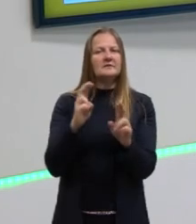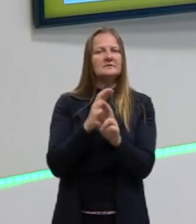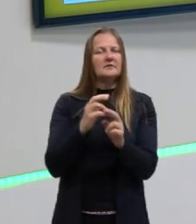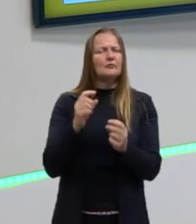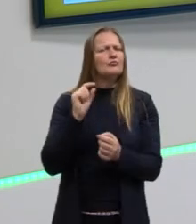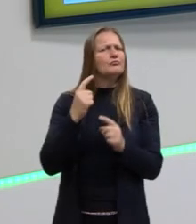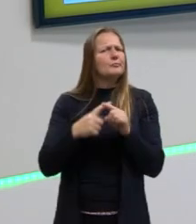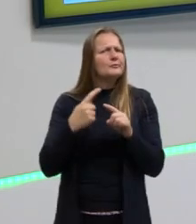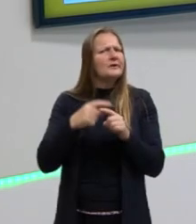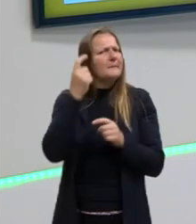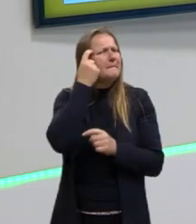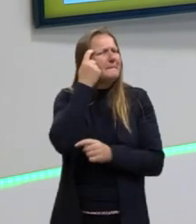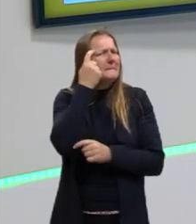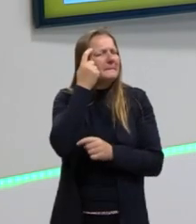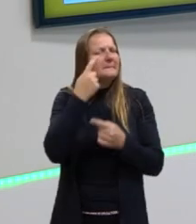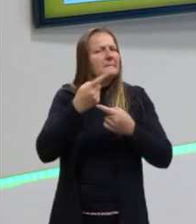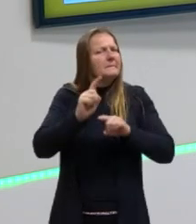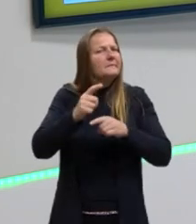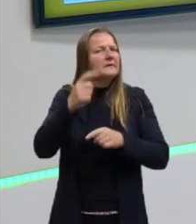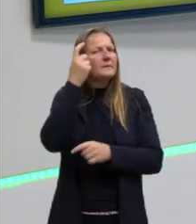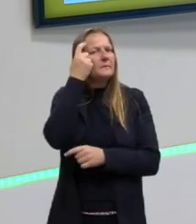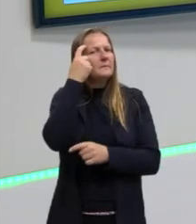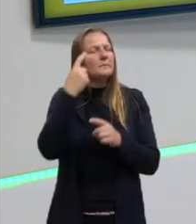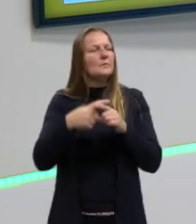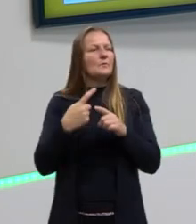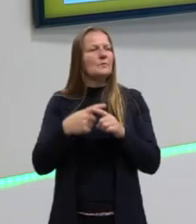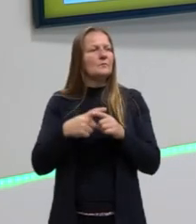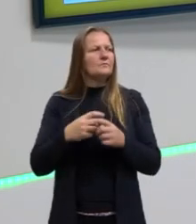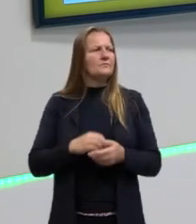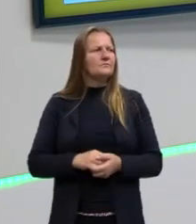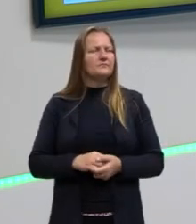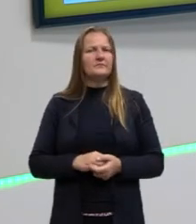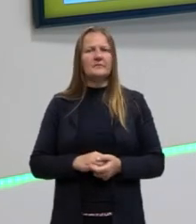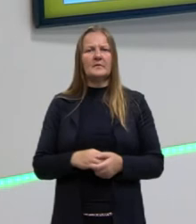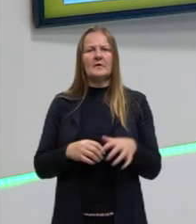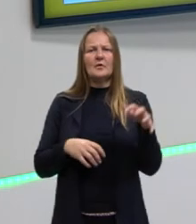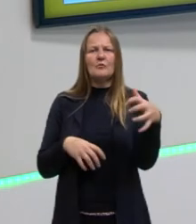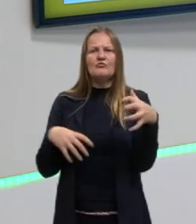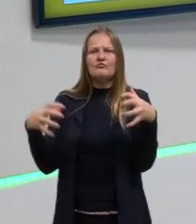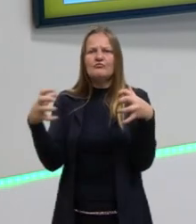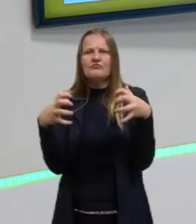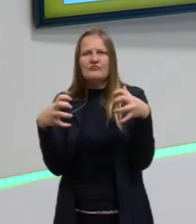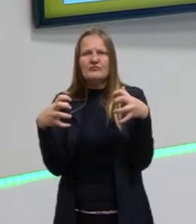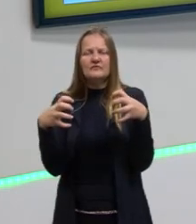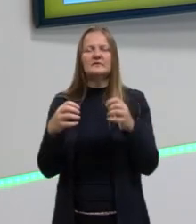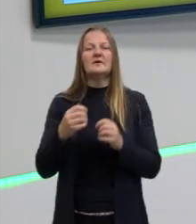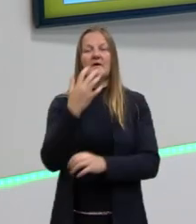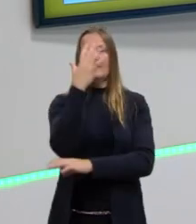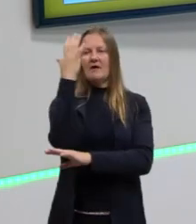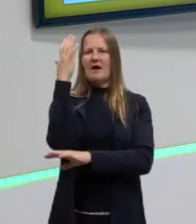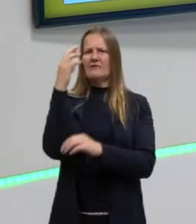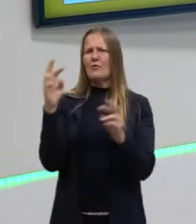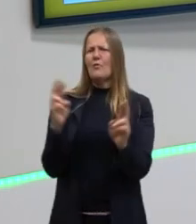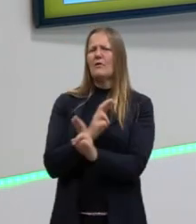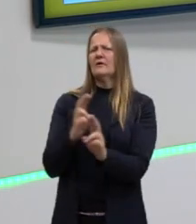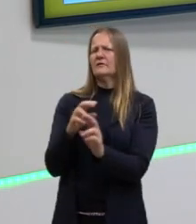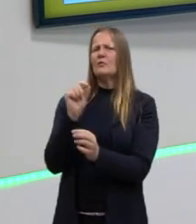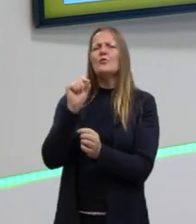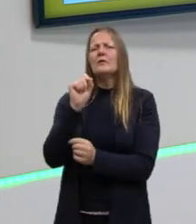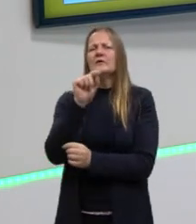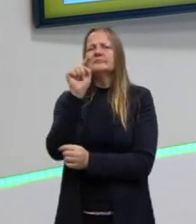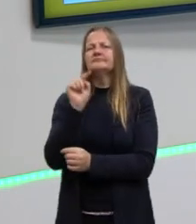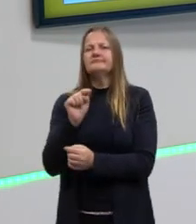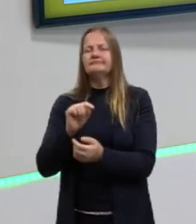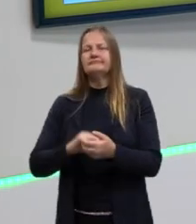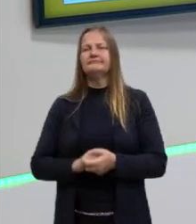muito importante aí, né? Das preguiças gigantes com a flora. Então, primeiro nós temos que